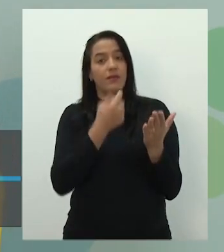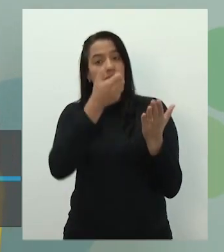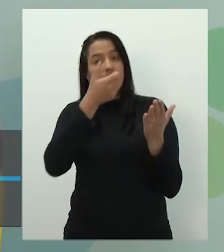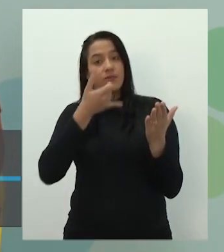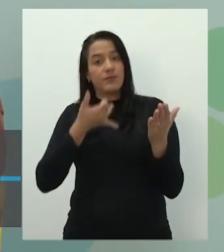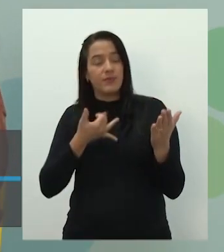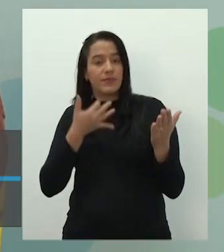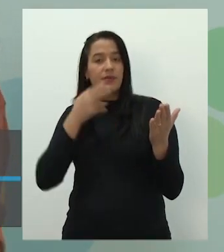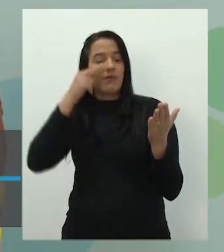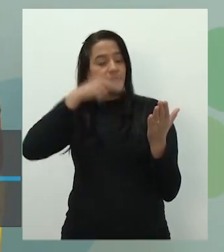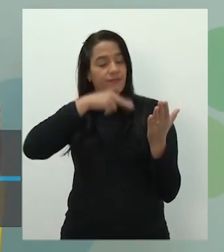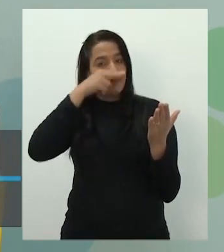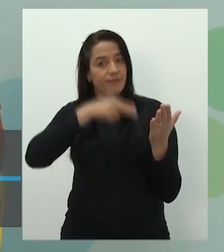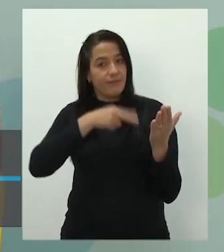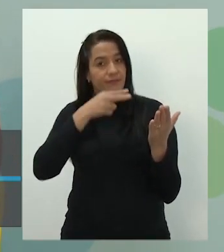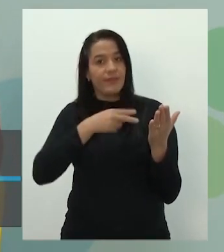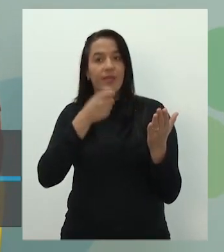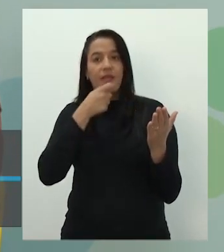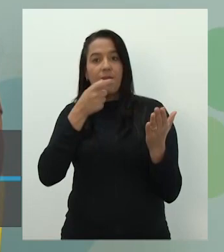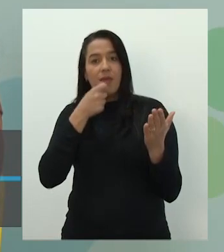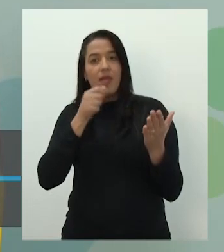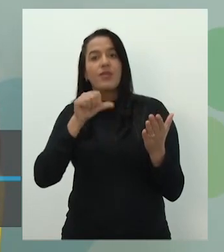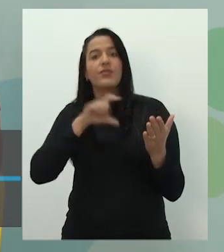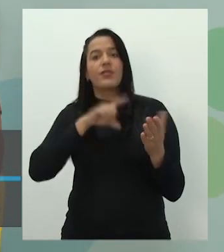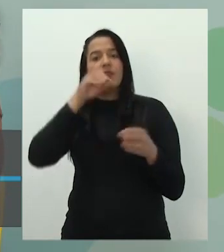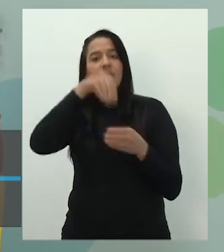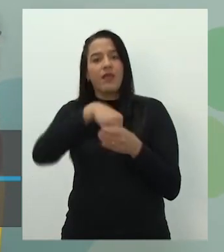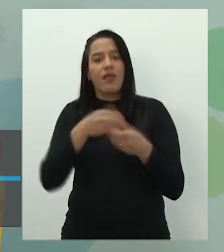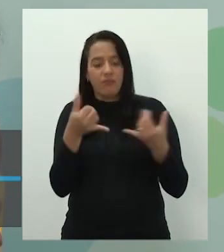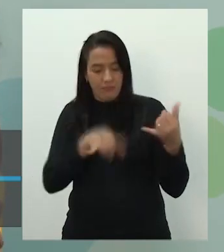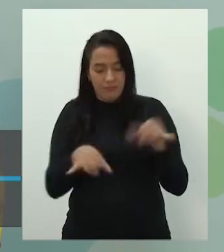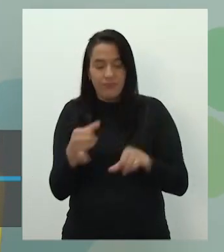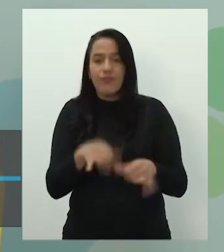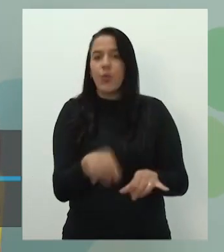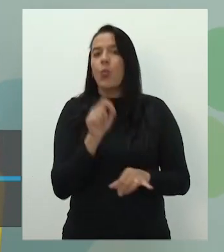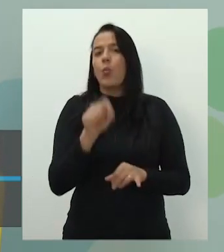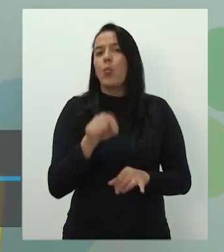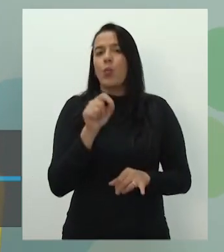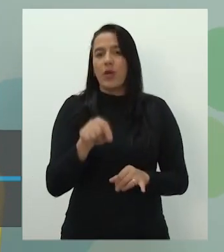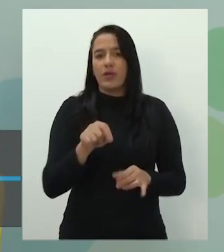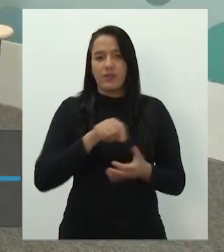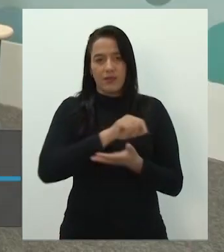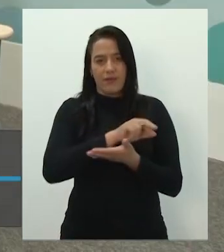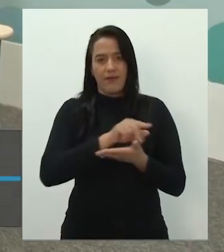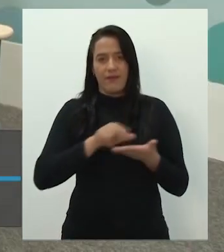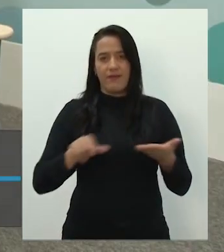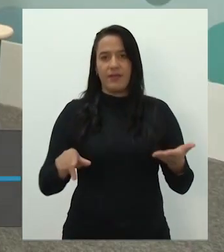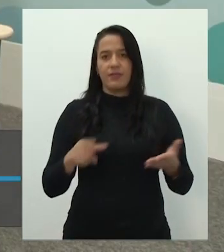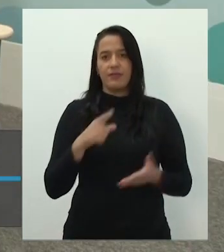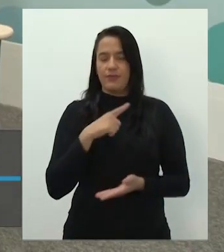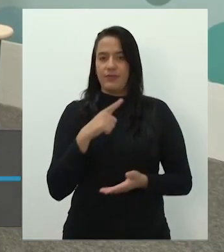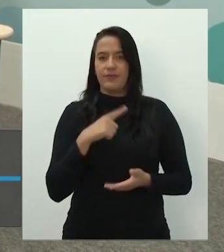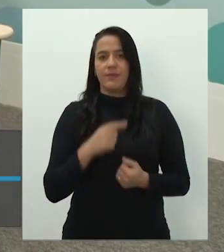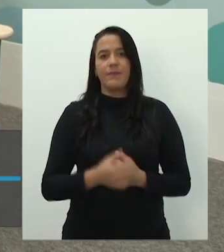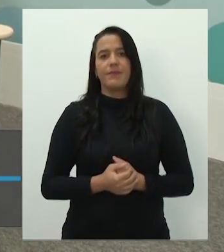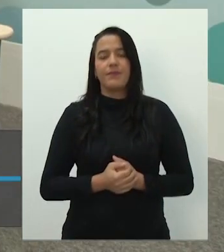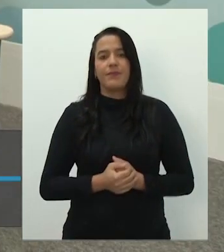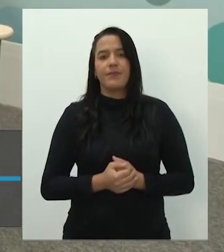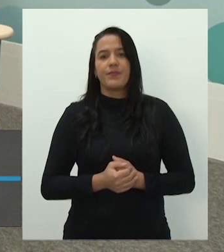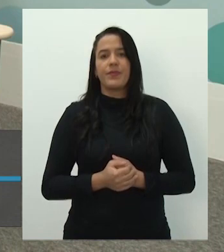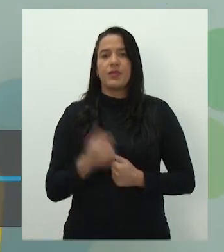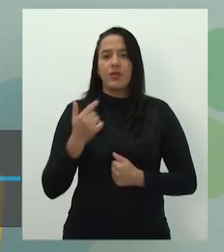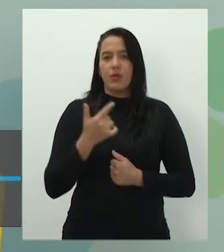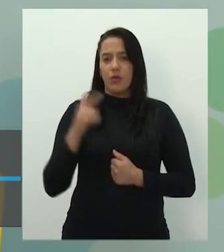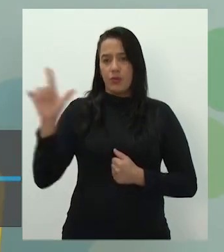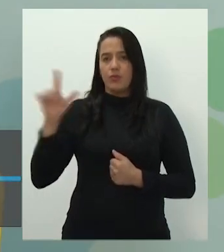tem naquele determinado remédio e como utilizar, posologia, várias coisas que tem lá, não é? Isso. O outro que a gente falou foi o